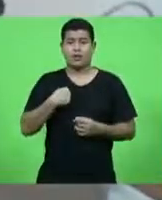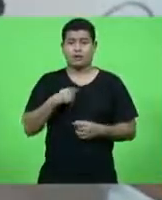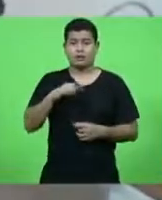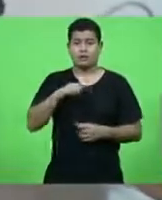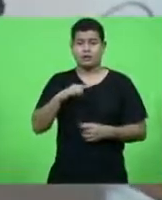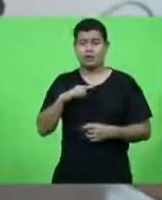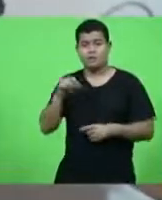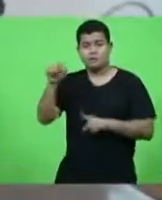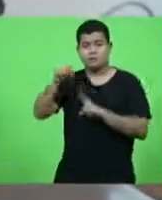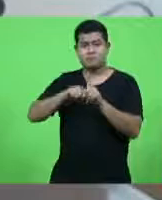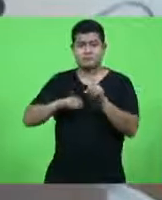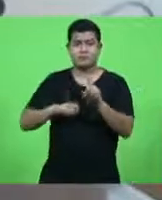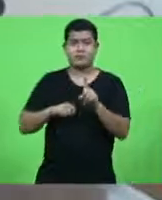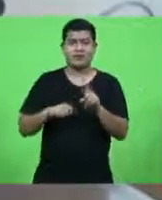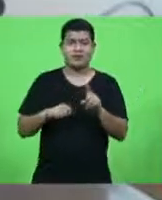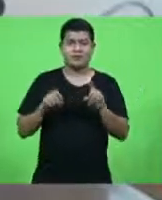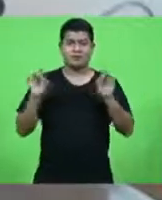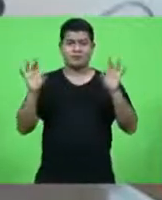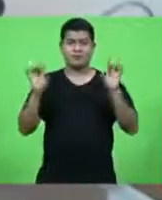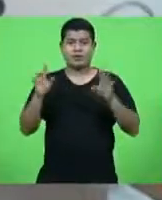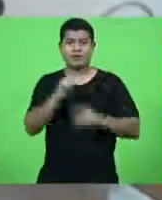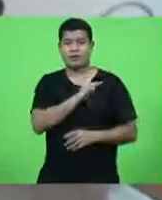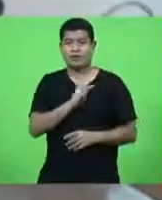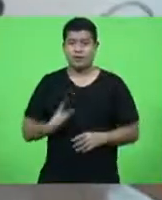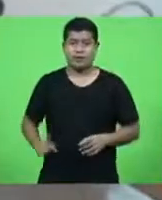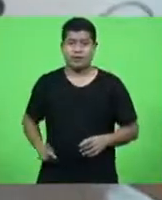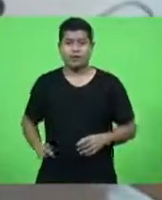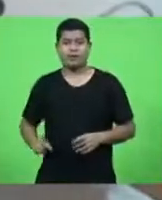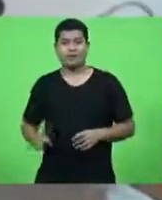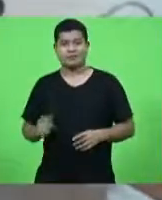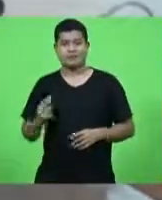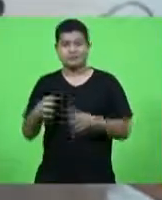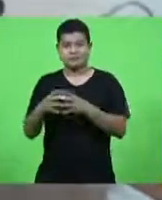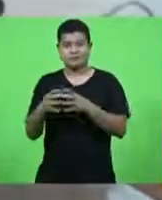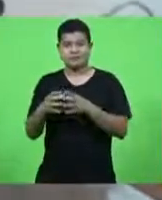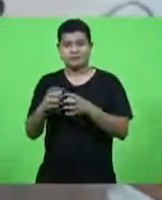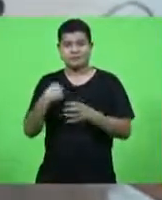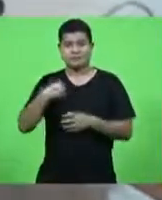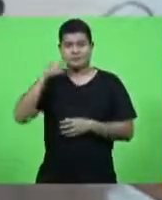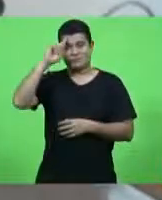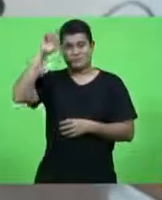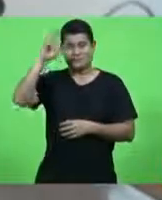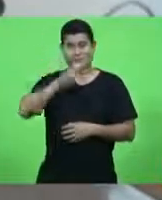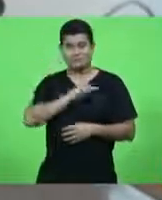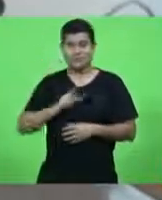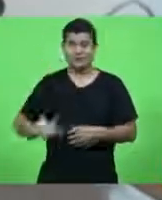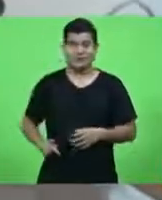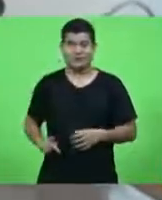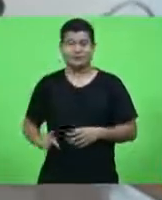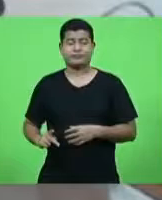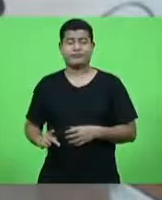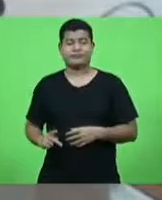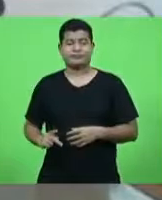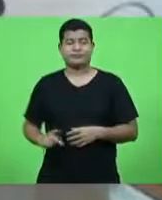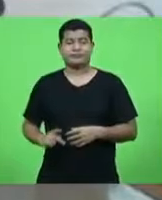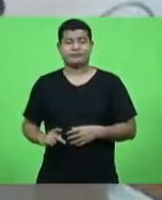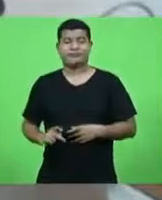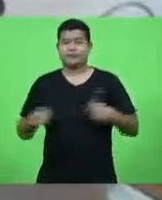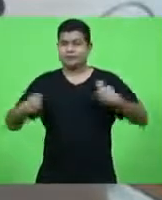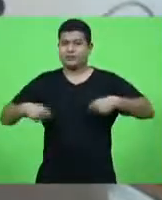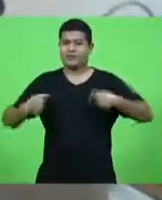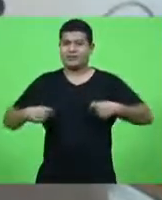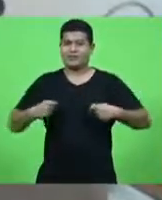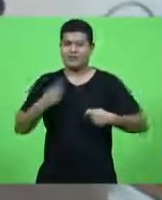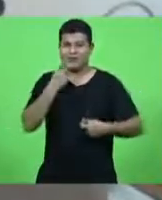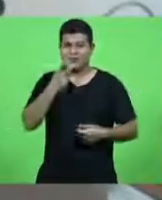um mês o privilégio de presidir. Como eu disse logo no início é necessário ter coragem para enfrentar os